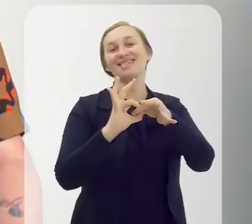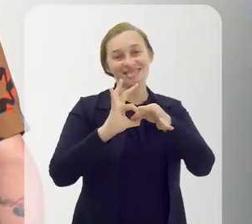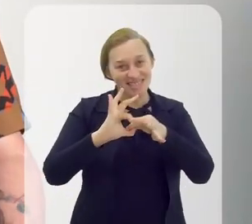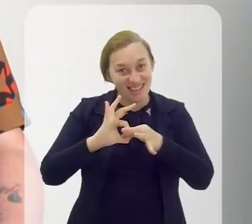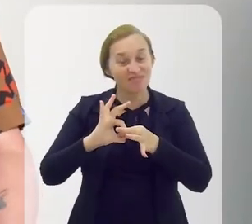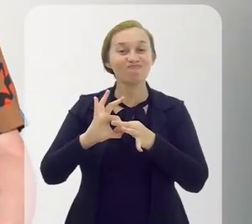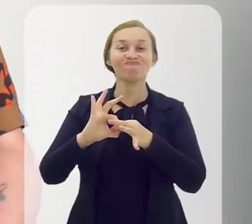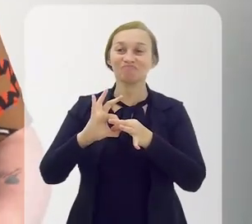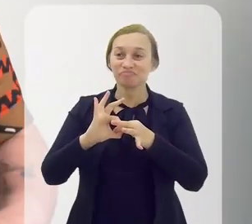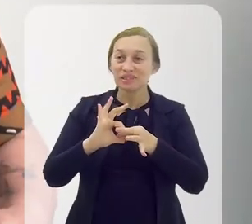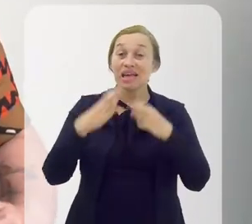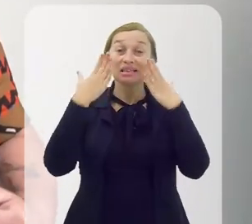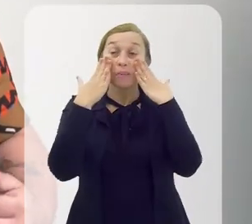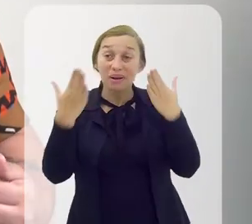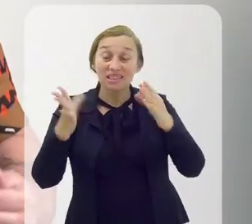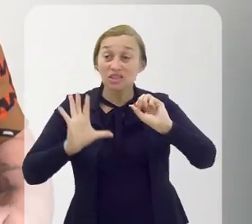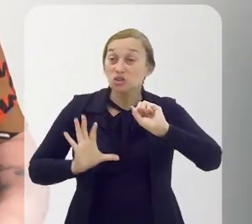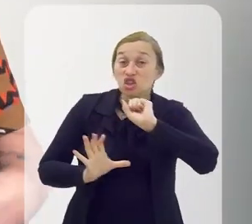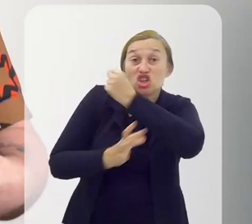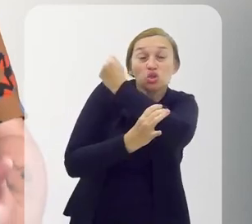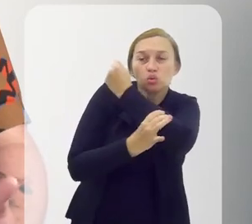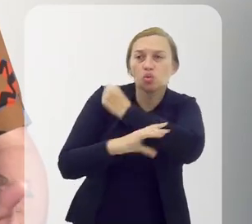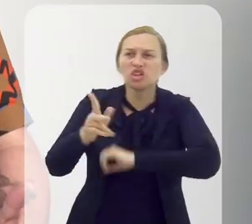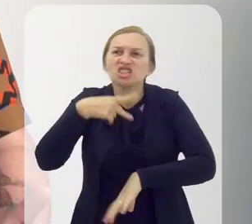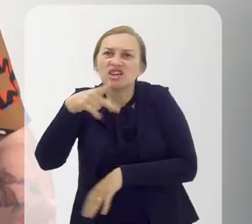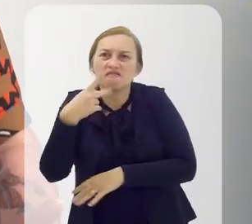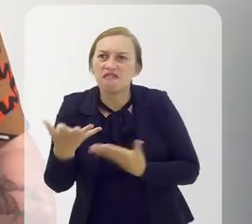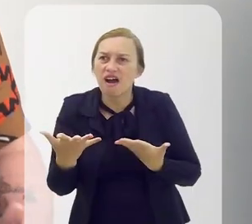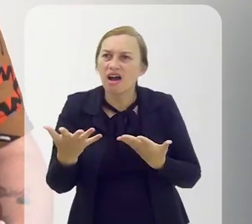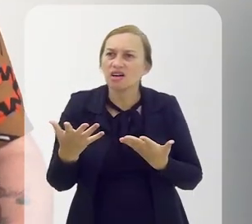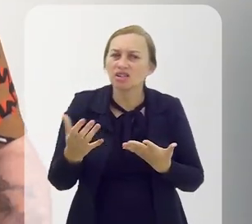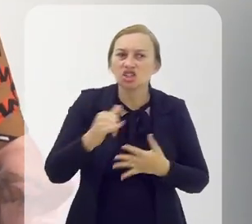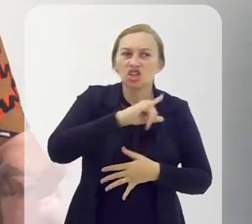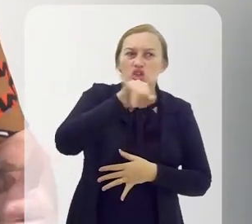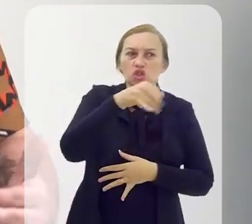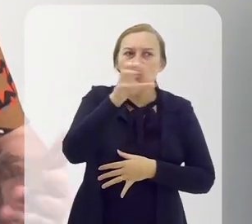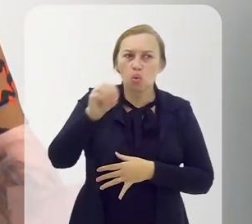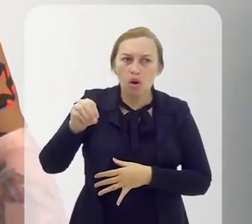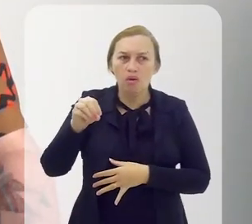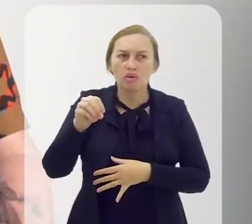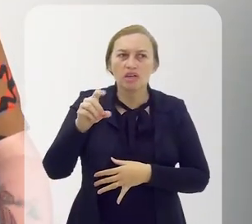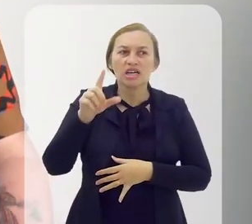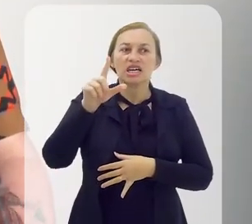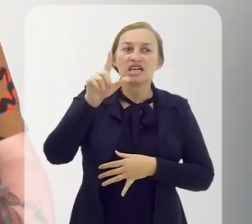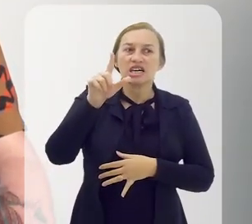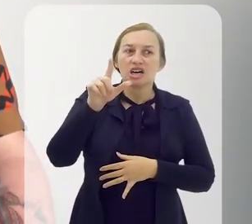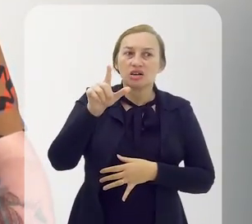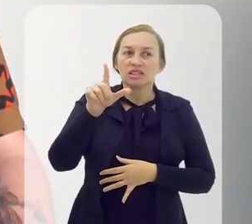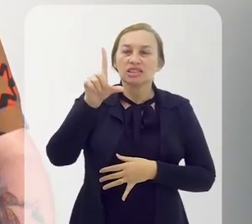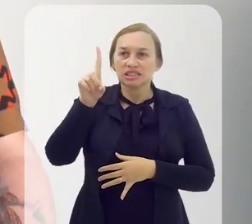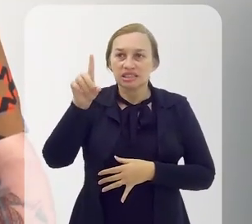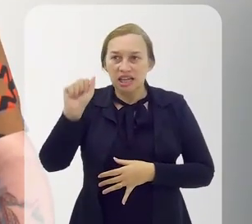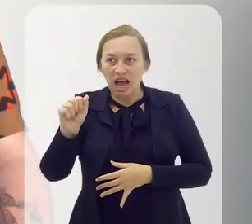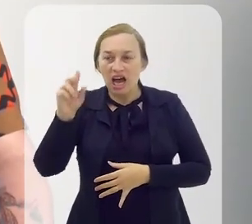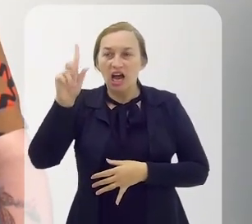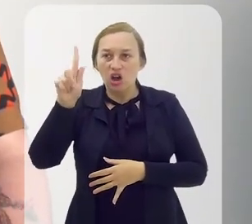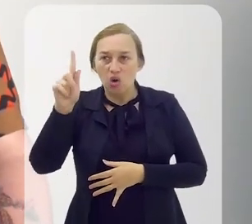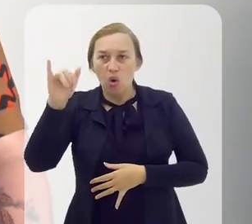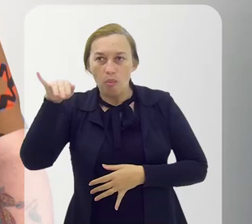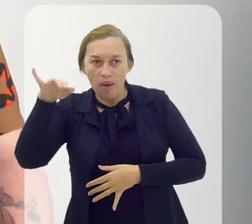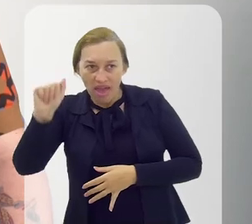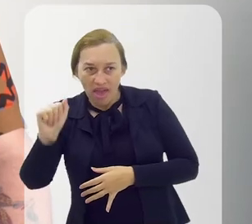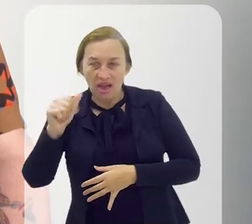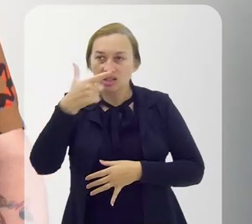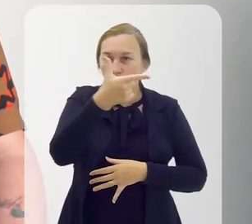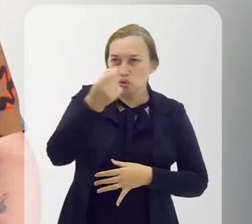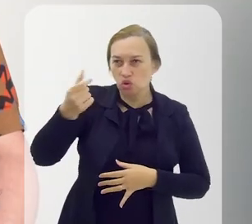ligação, essa apresentação de Exu. Quando a gente fala... Quando a trouxe Joãozinho da Goméia em 2020, uma homenagem a um